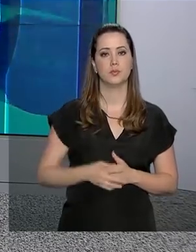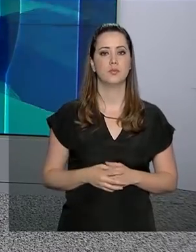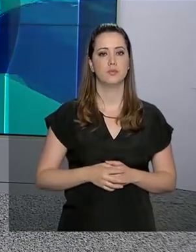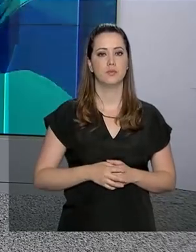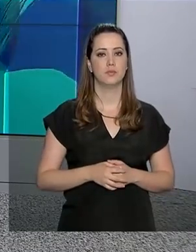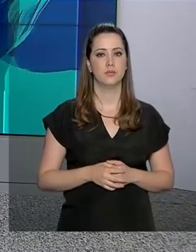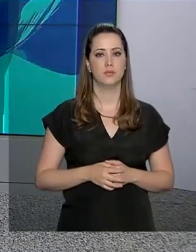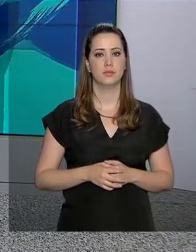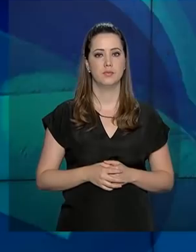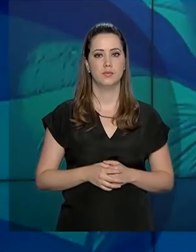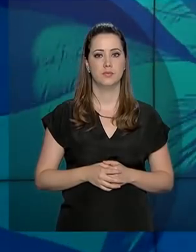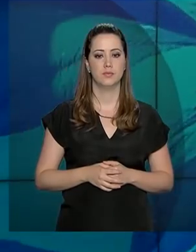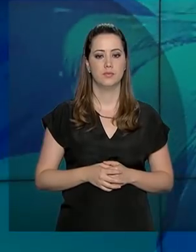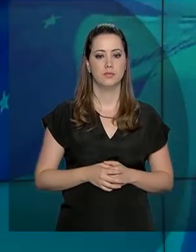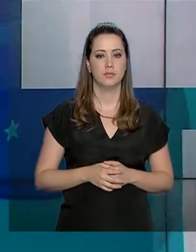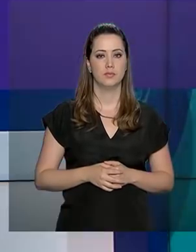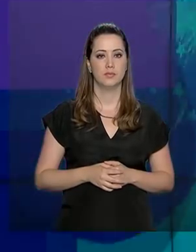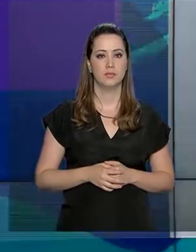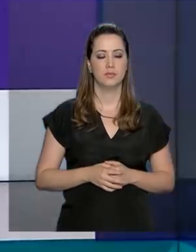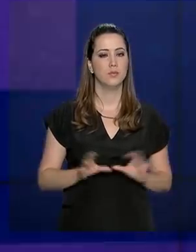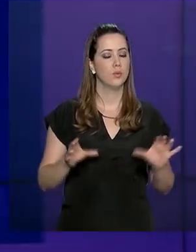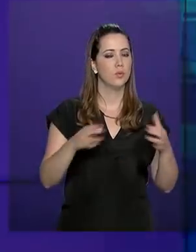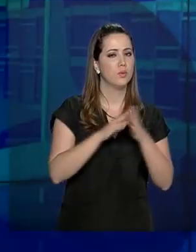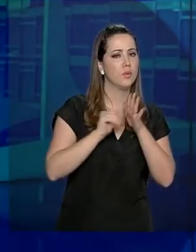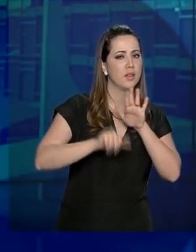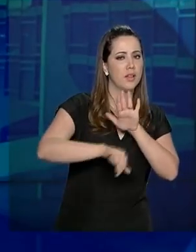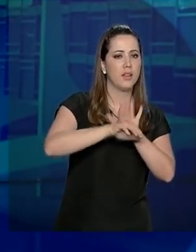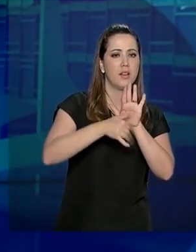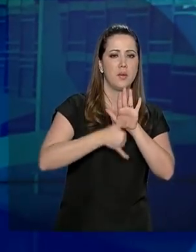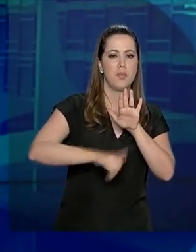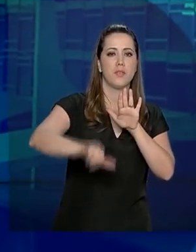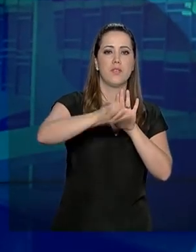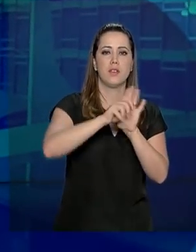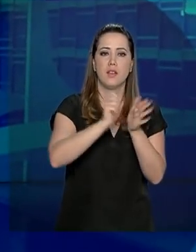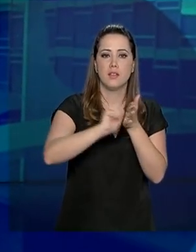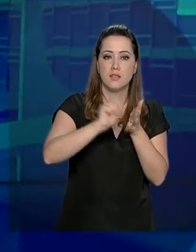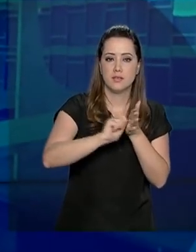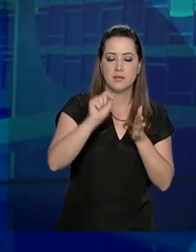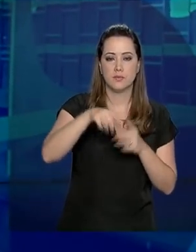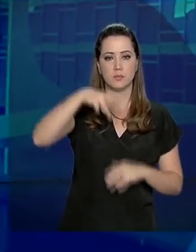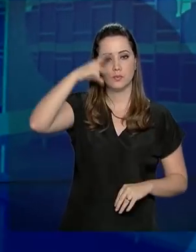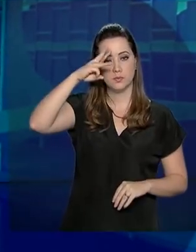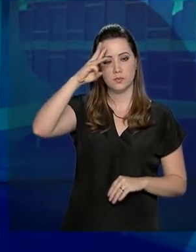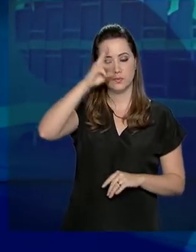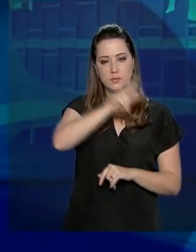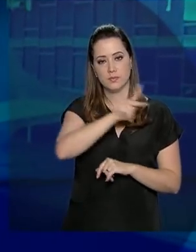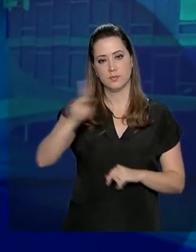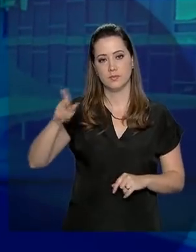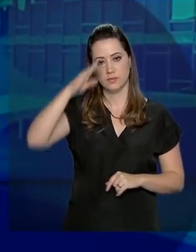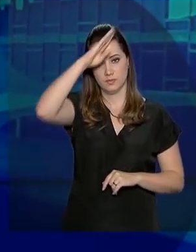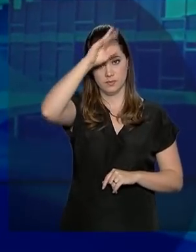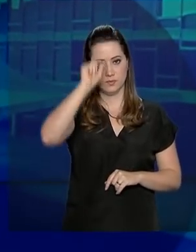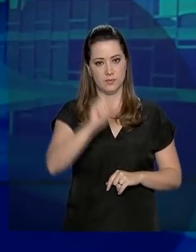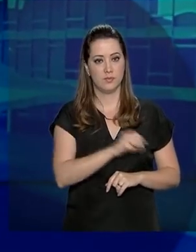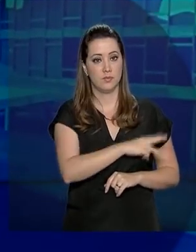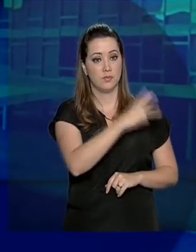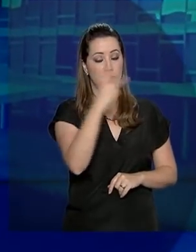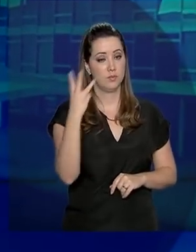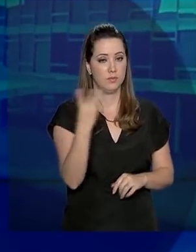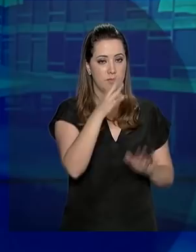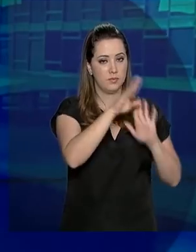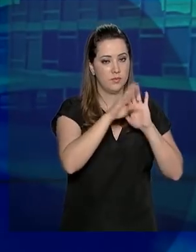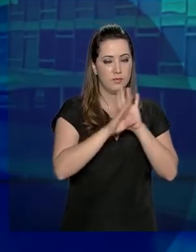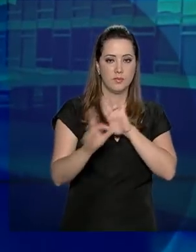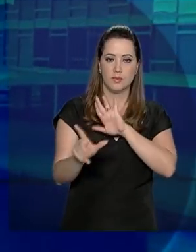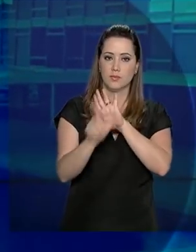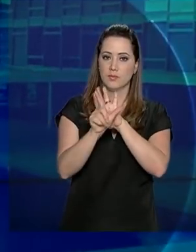2009. O pacote anticrime foi assinado nesta terça-feira pelo presidente Jair Bolsonaro. São